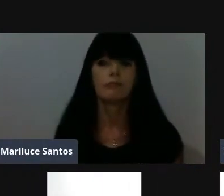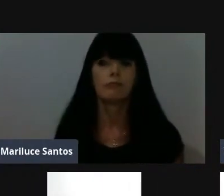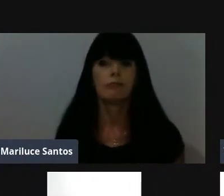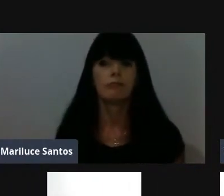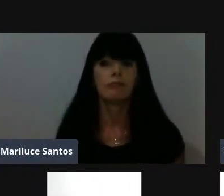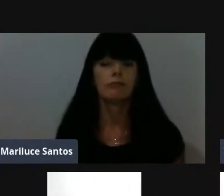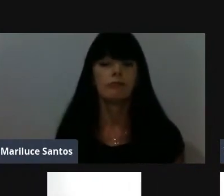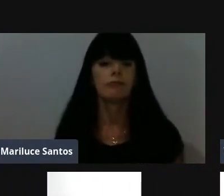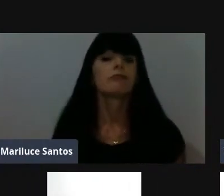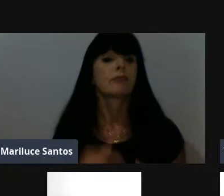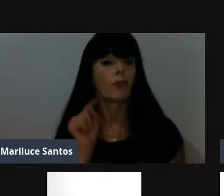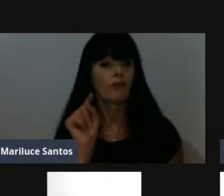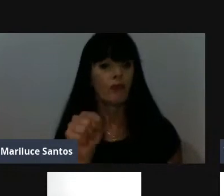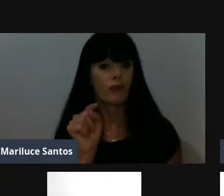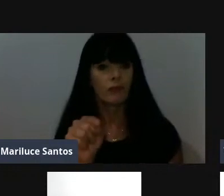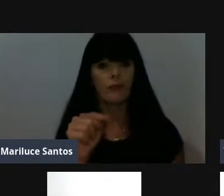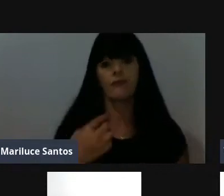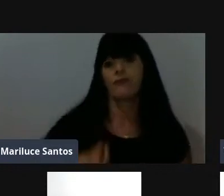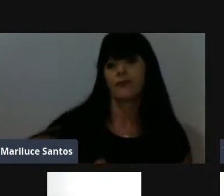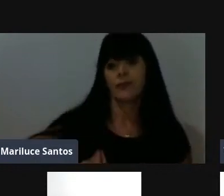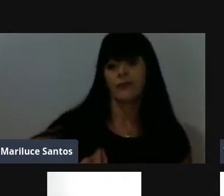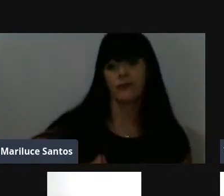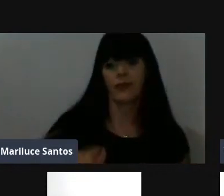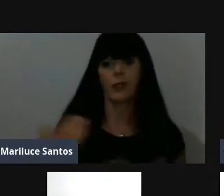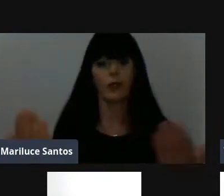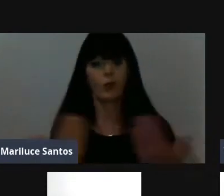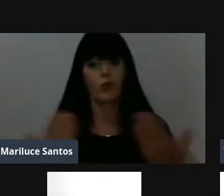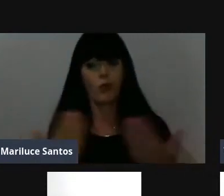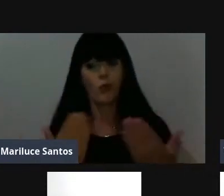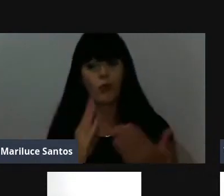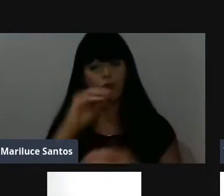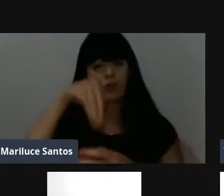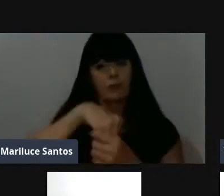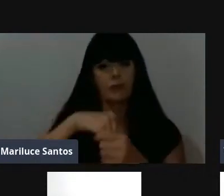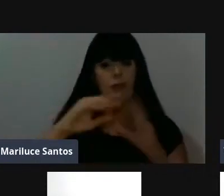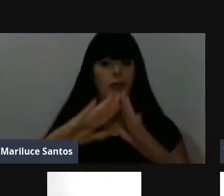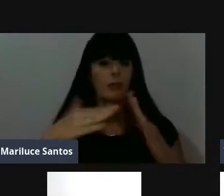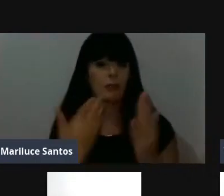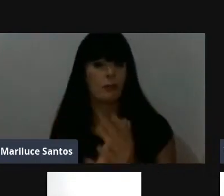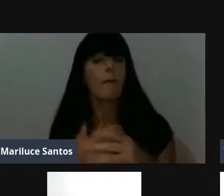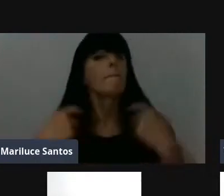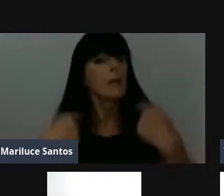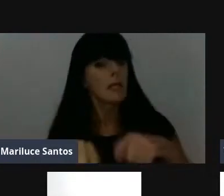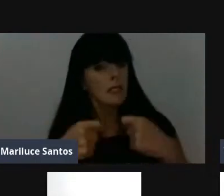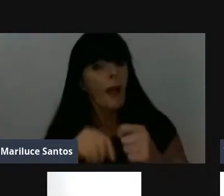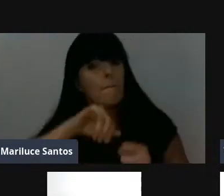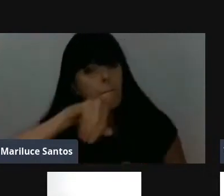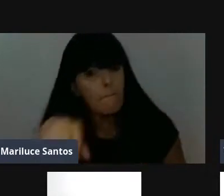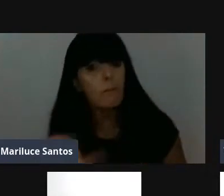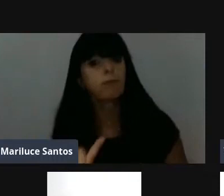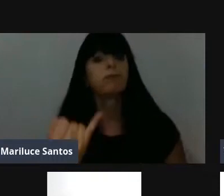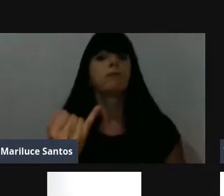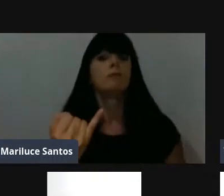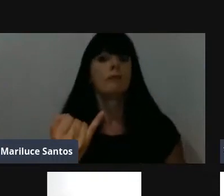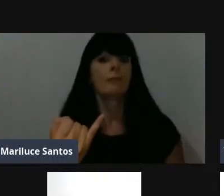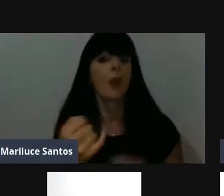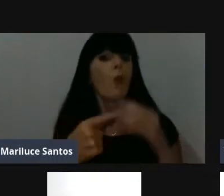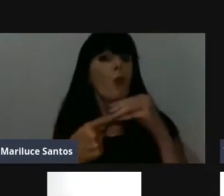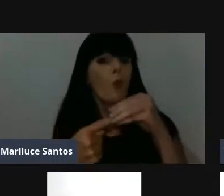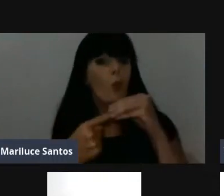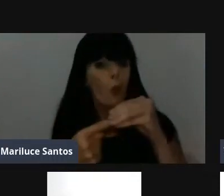Então, o que vocês estão vivendo hoje aí na escola tem que agarrar essa oportunidade mesmo porque ela é única e ela vai